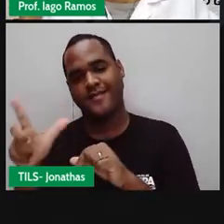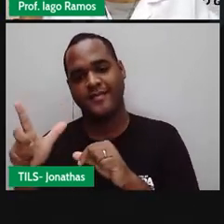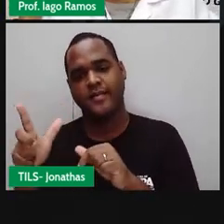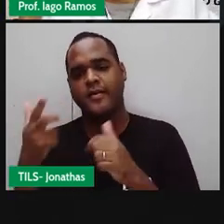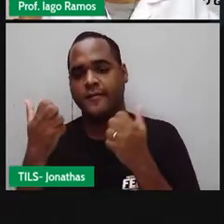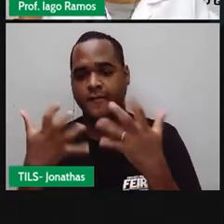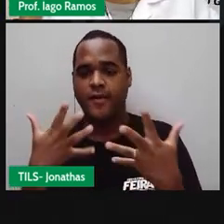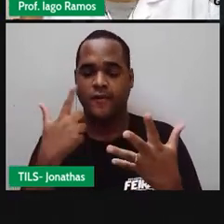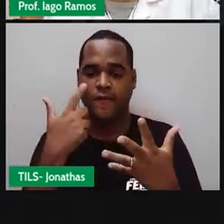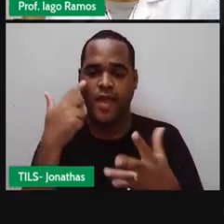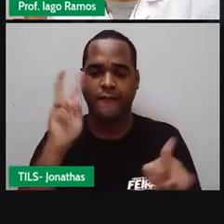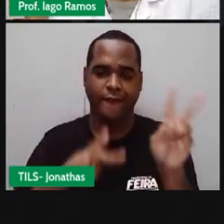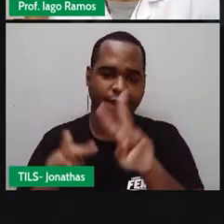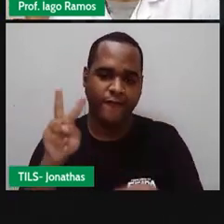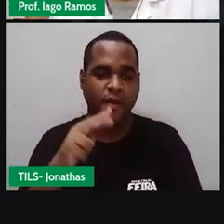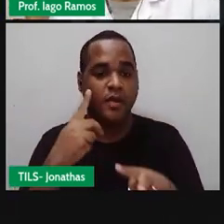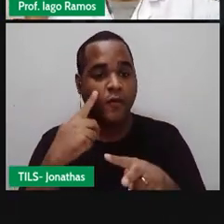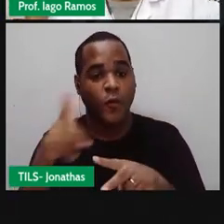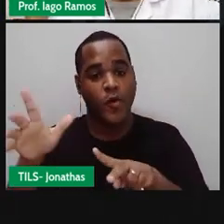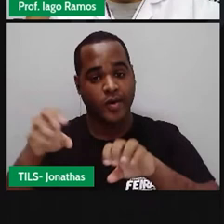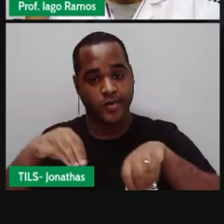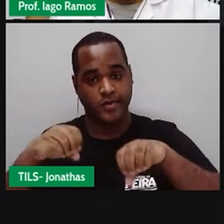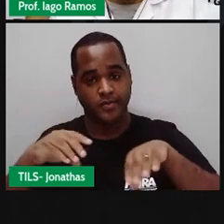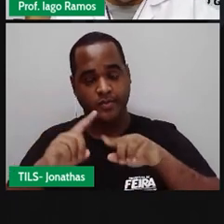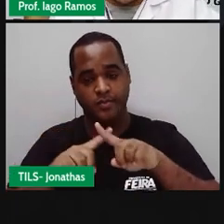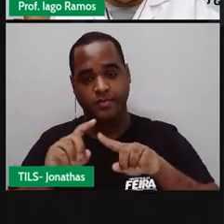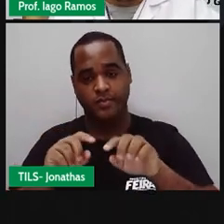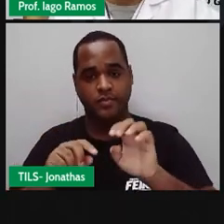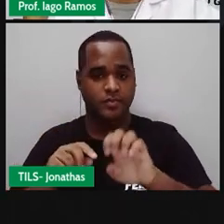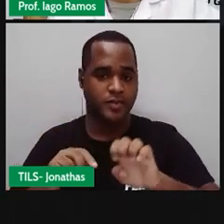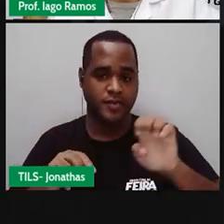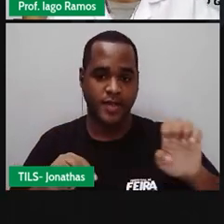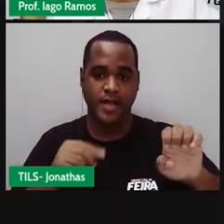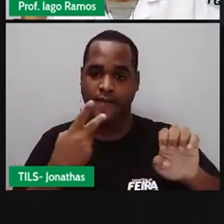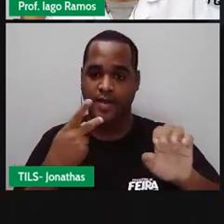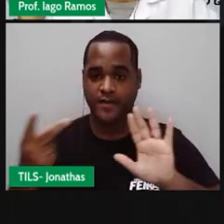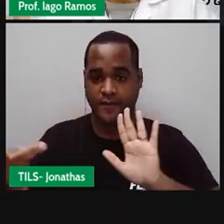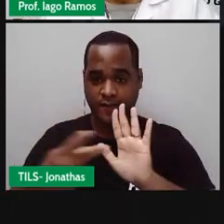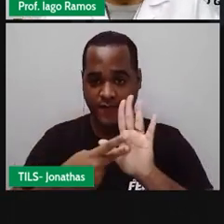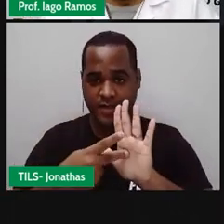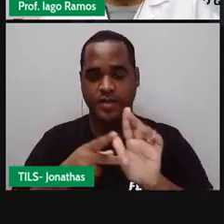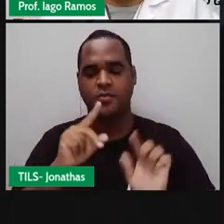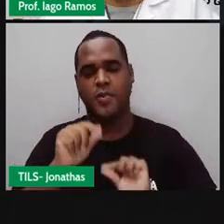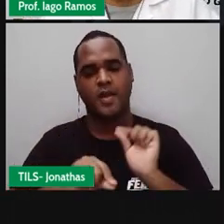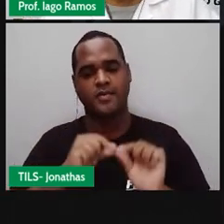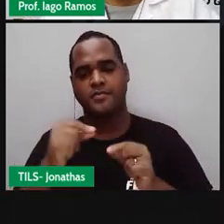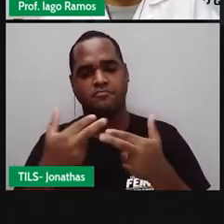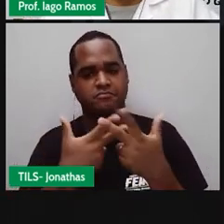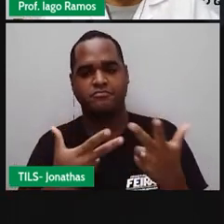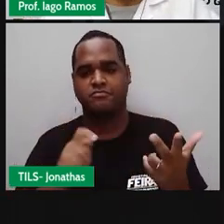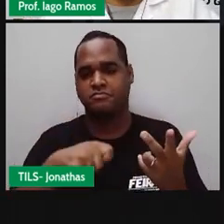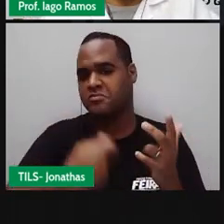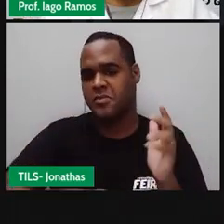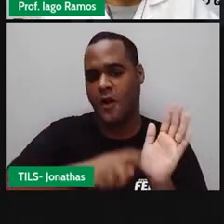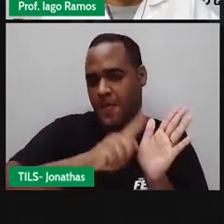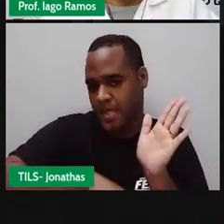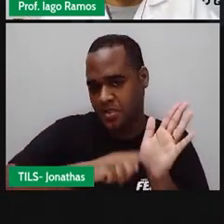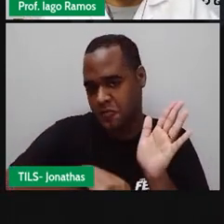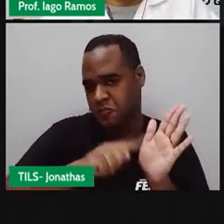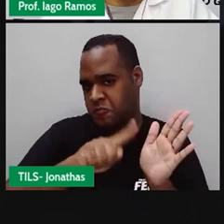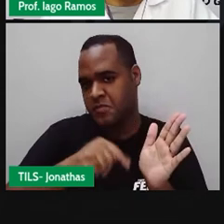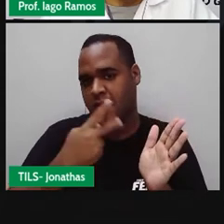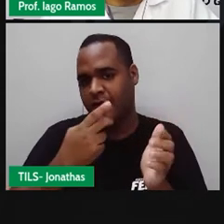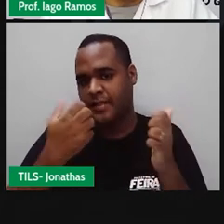gente já viu nessa aula, quem fica à esquerda é menor. Então, quem fica à